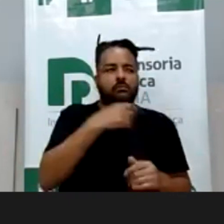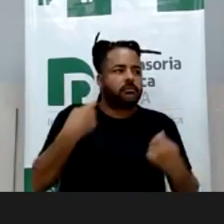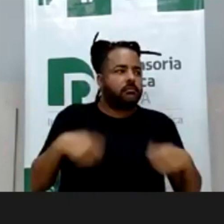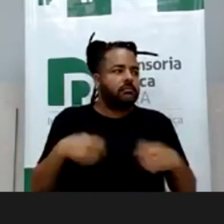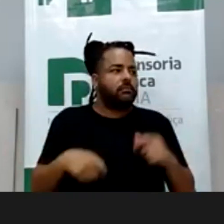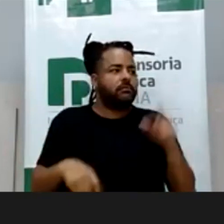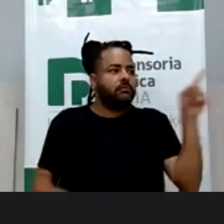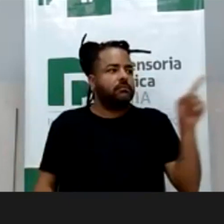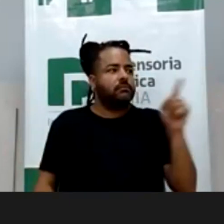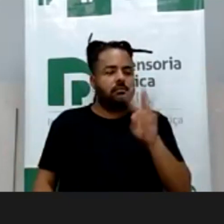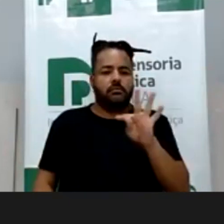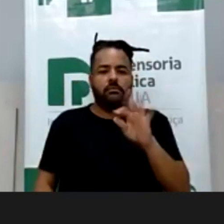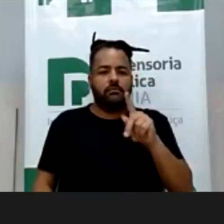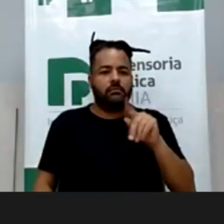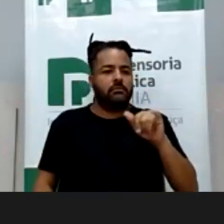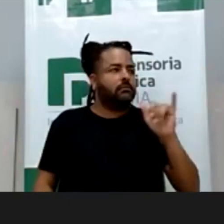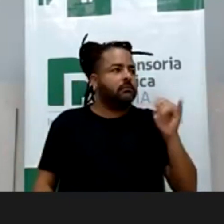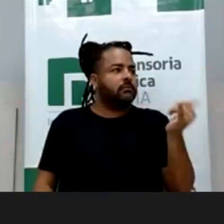Tati.